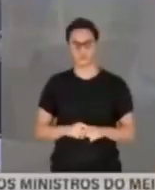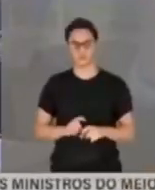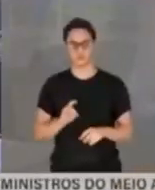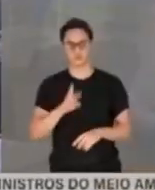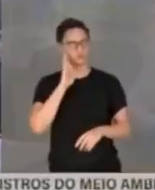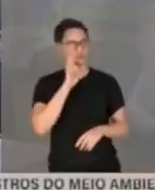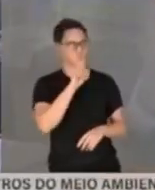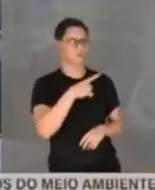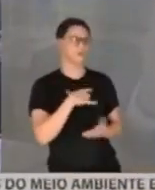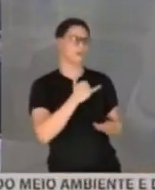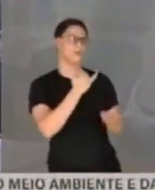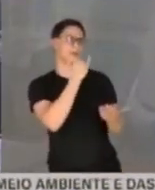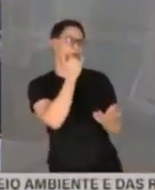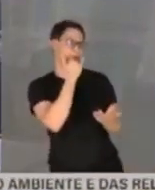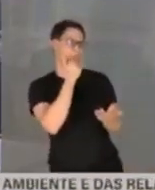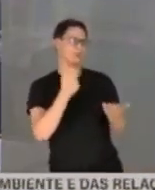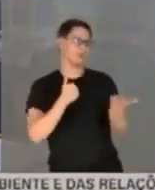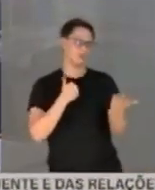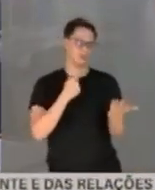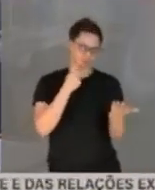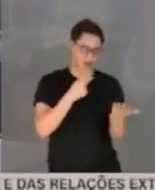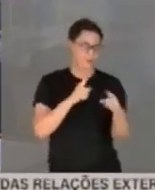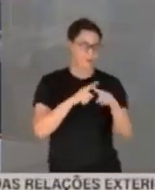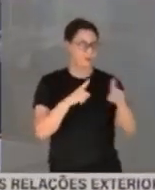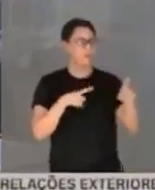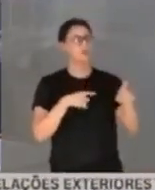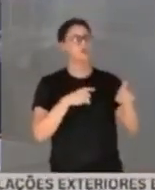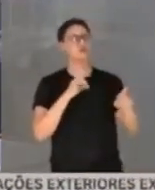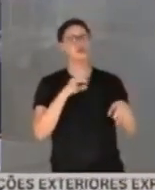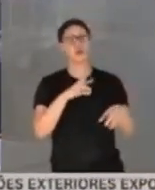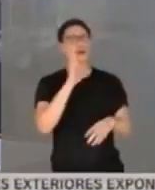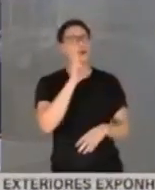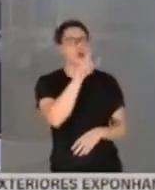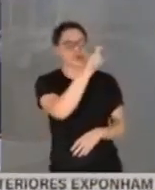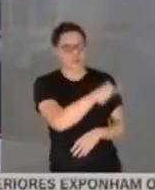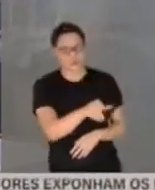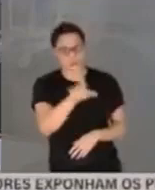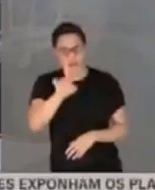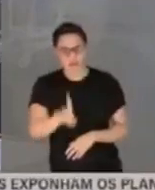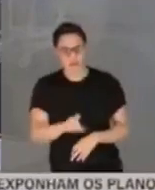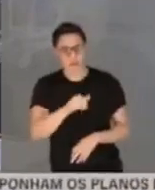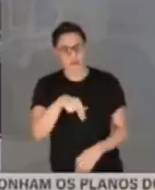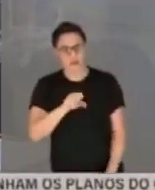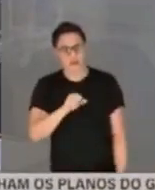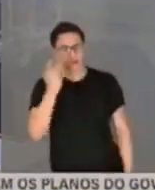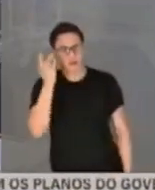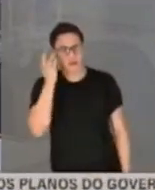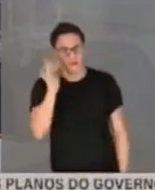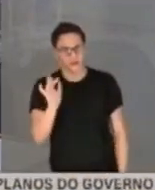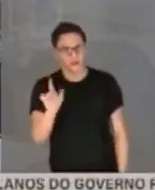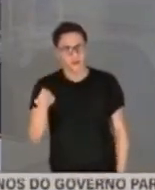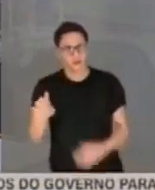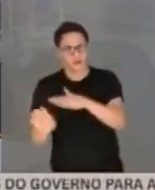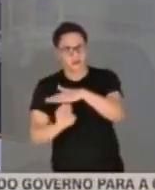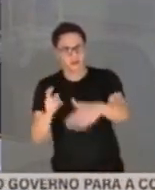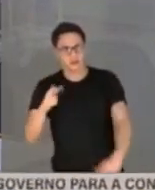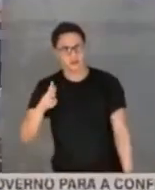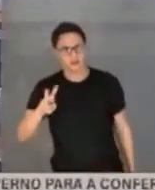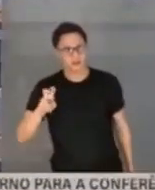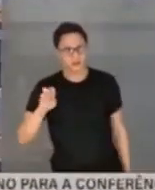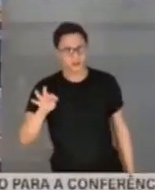Me perdoe a ironia, mas só o senhor e a diretoria da ANS que não estava sabendo do assunto preventicênio no Brasil.